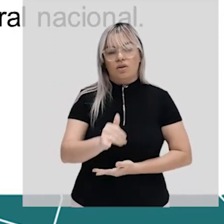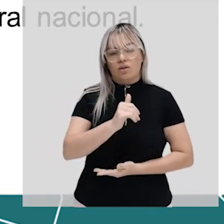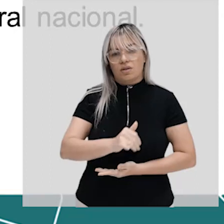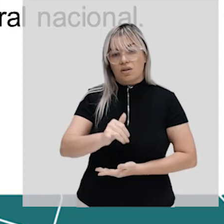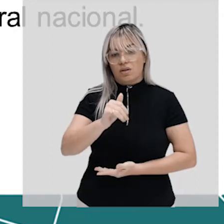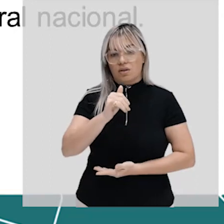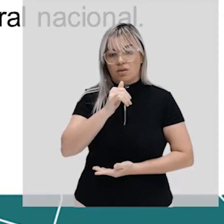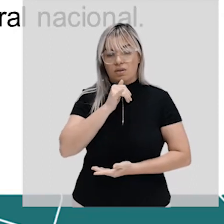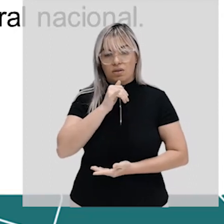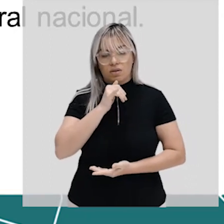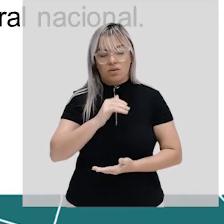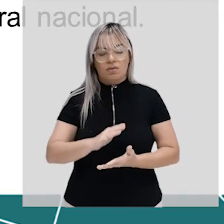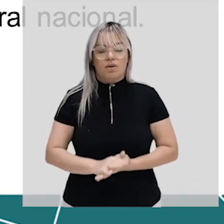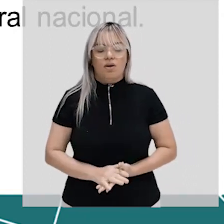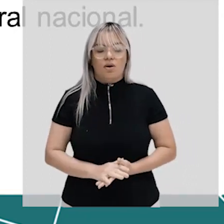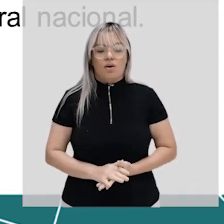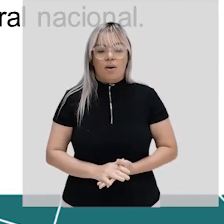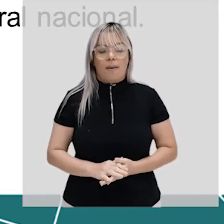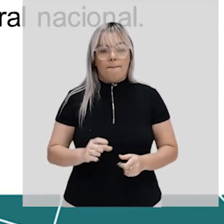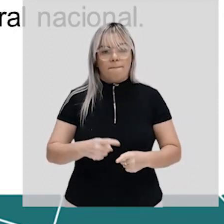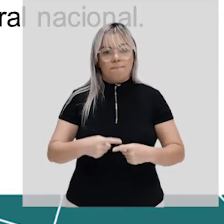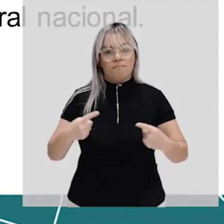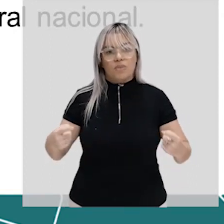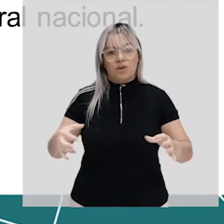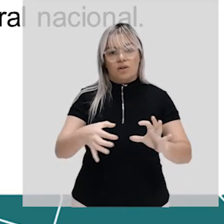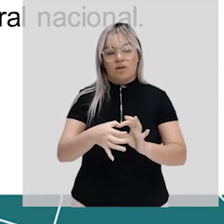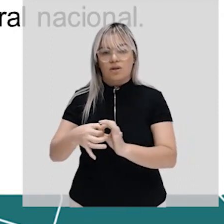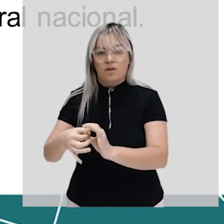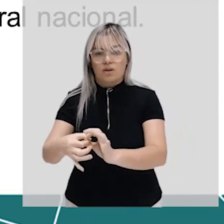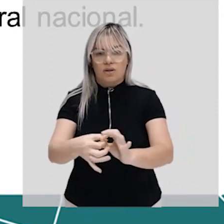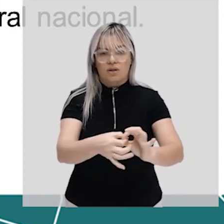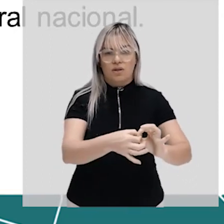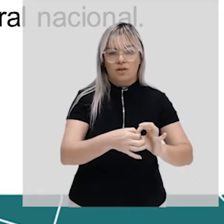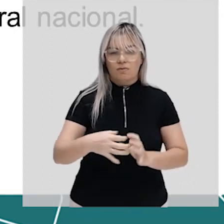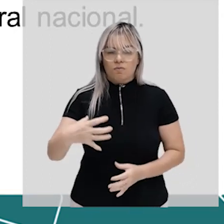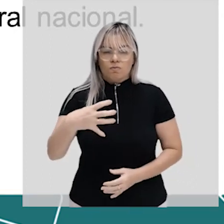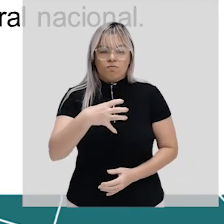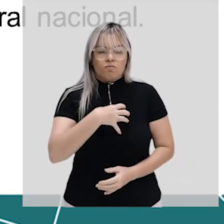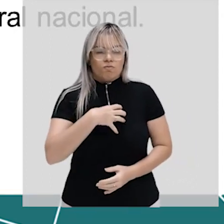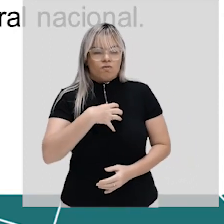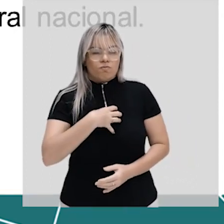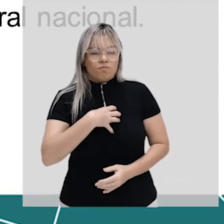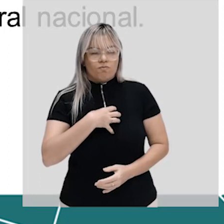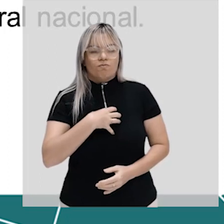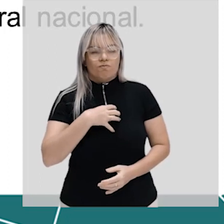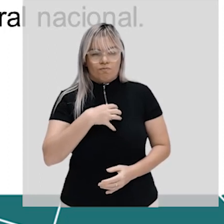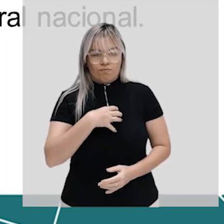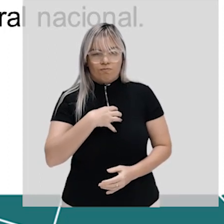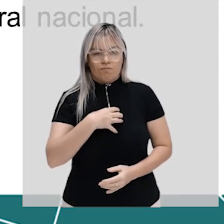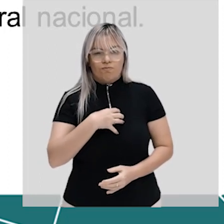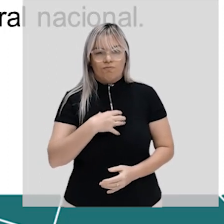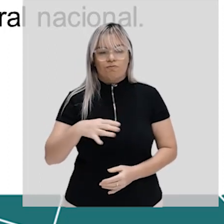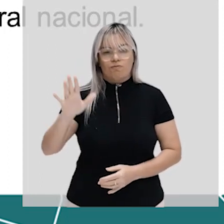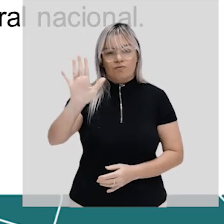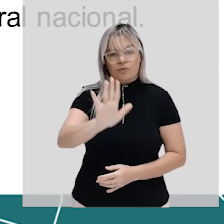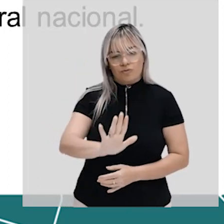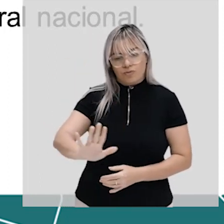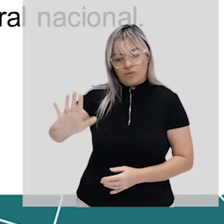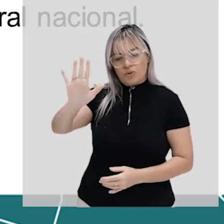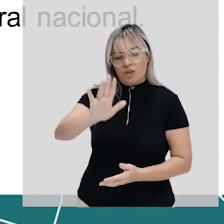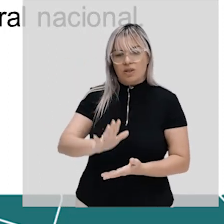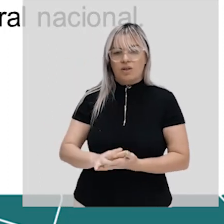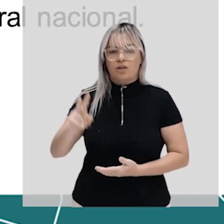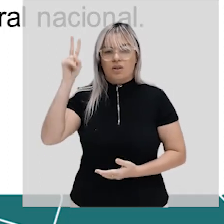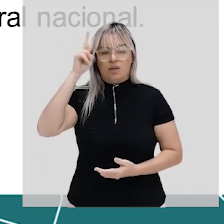estão ligadas ao mesmo sentimento de nação aí você lembra do Brasil por exemplo o povo